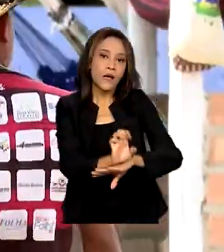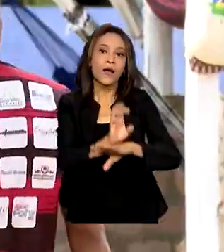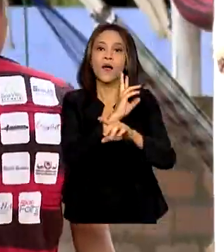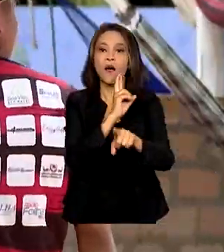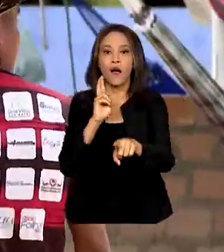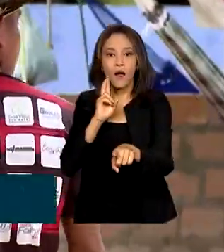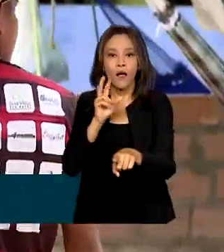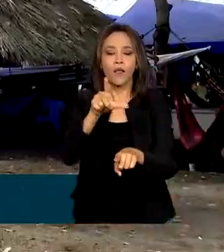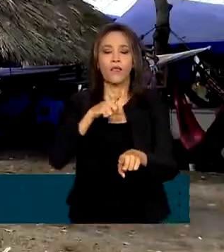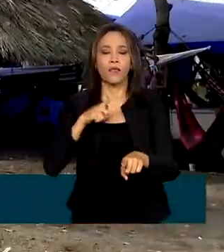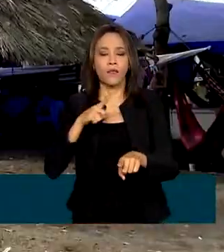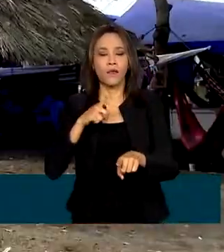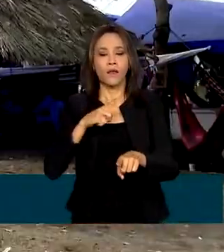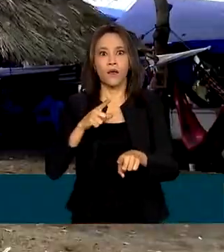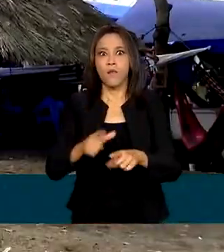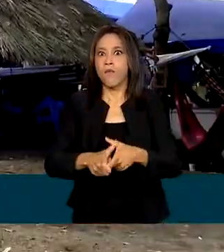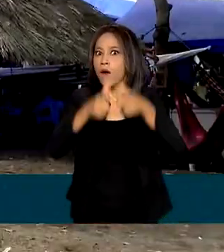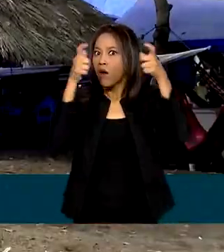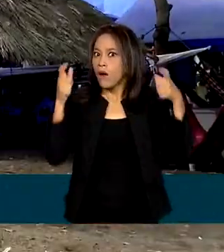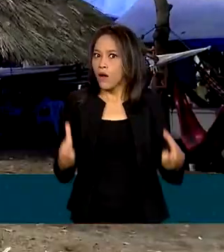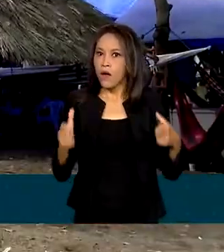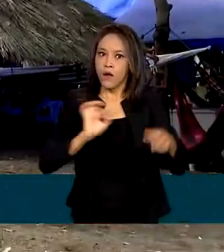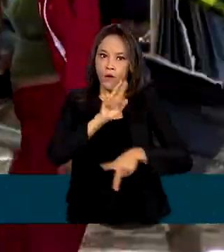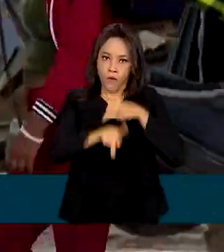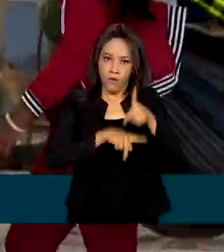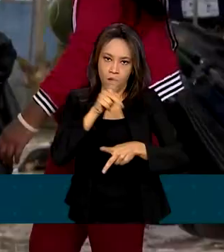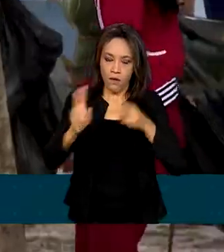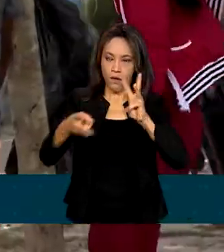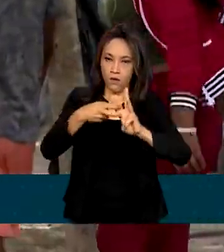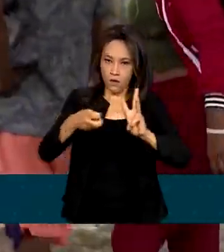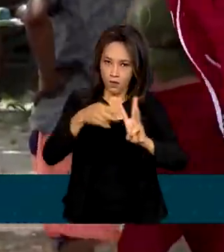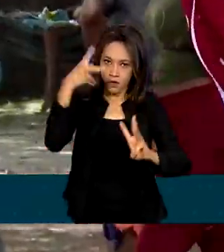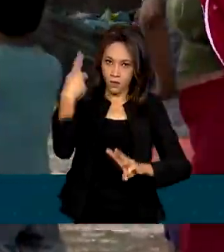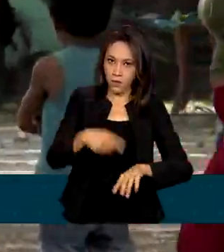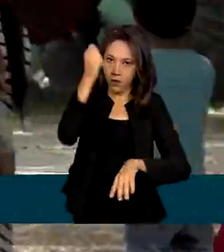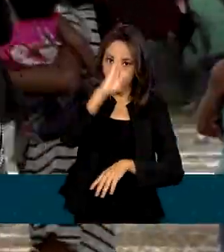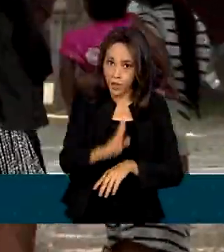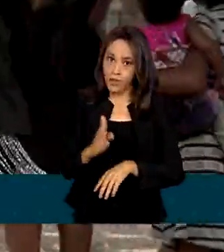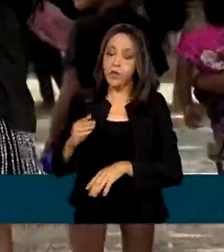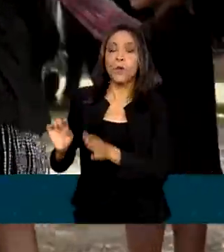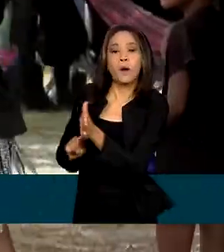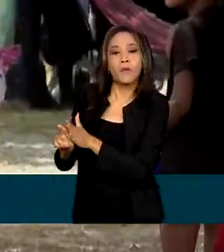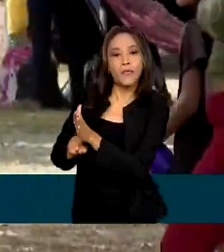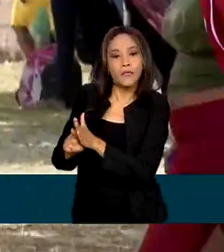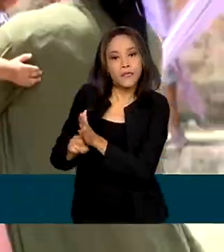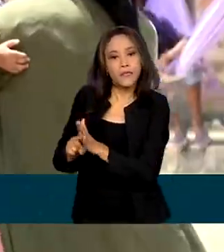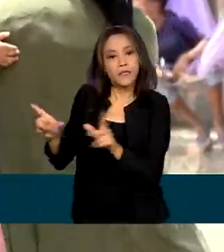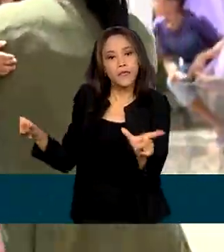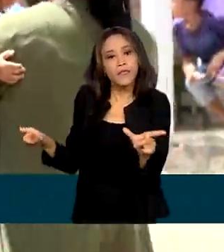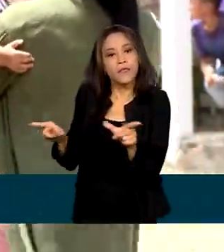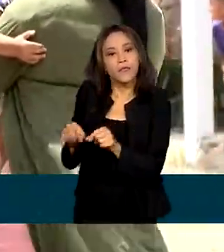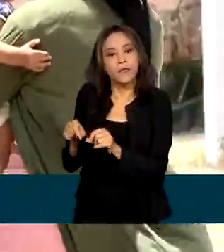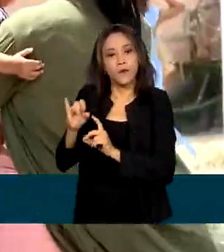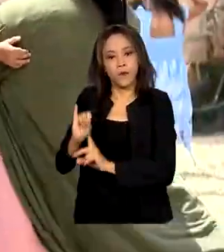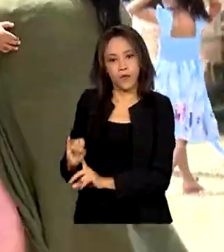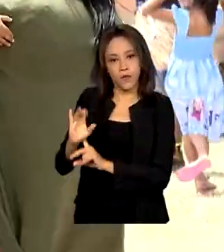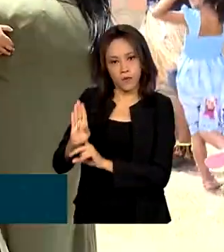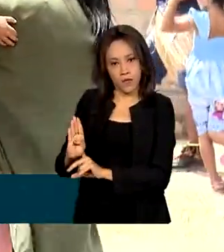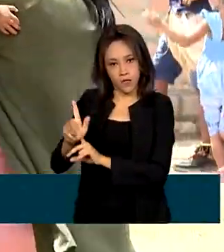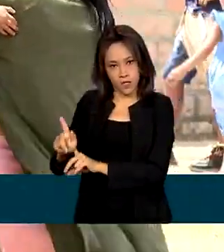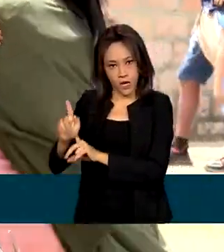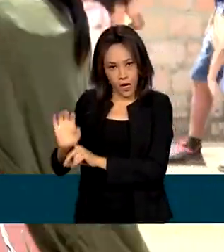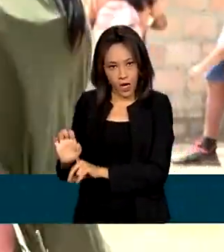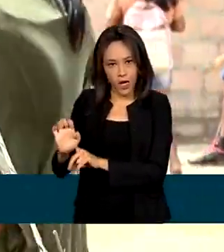uma das maiores populações indígenas do país. Segundo a estimativa do Instituto Brasileiro de Geografia e Estatística,